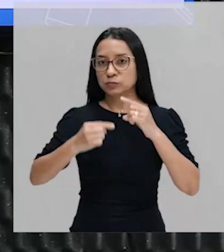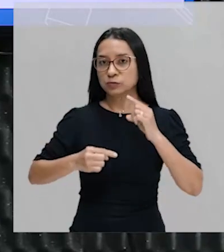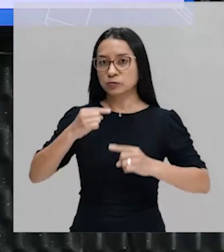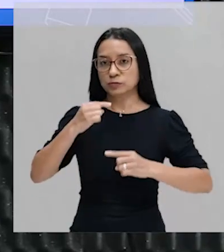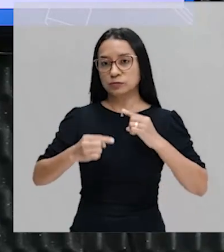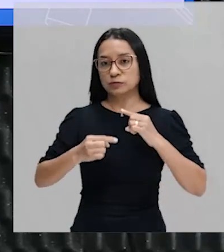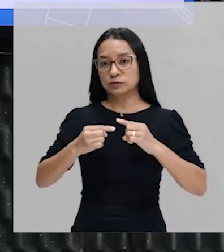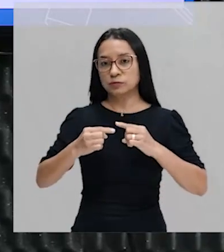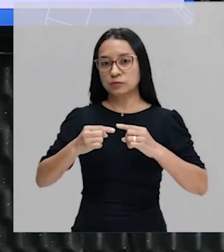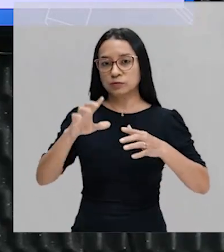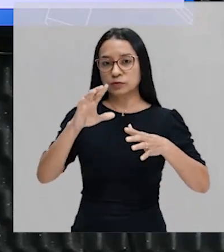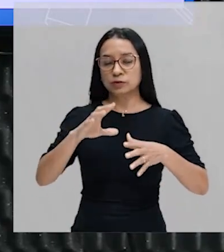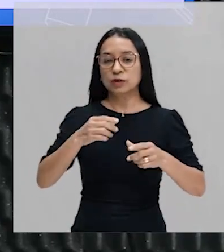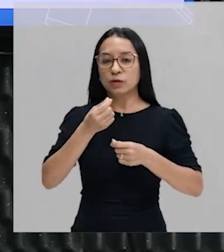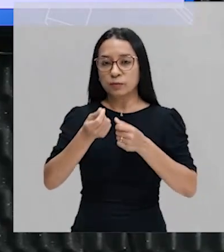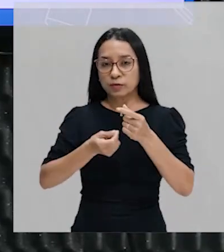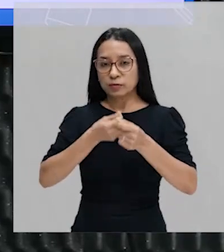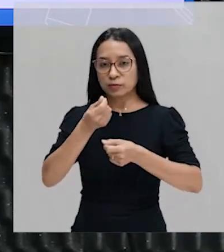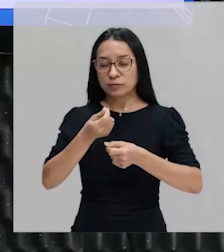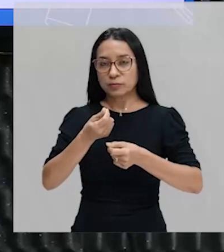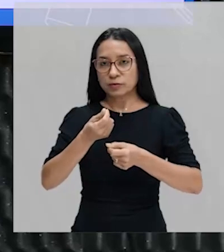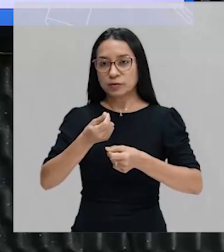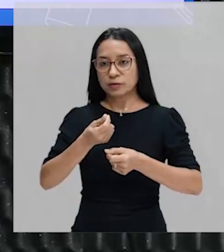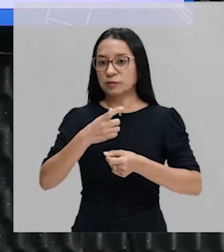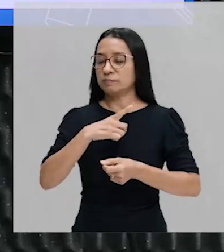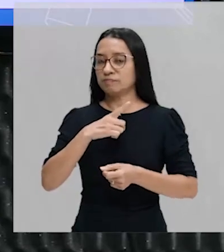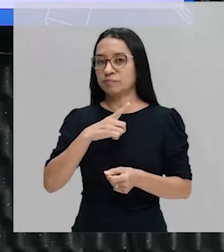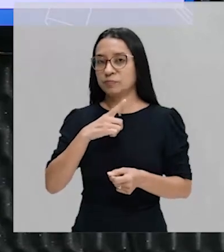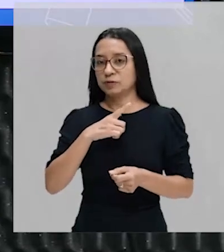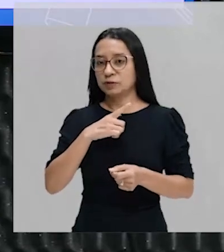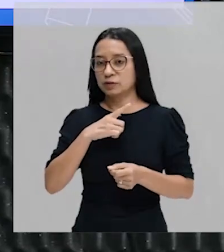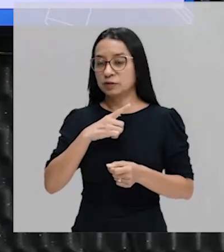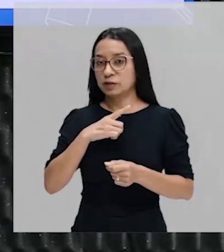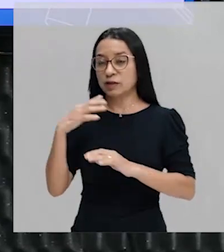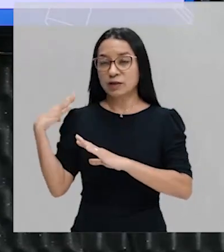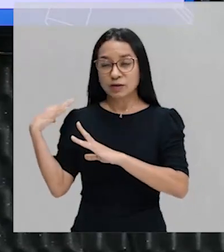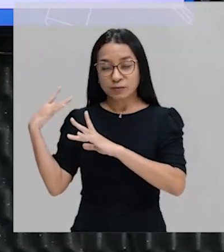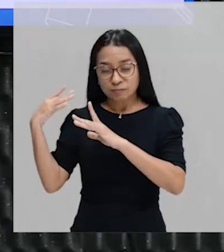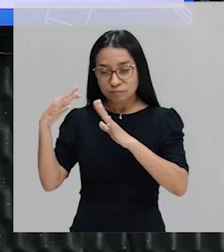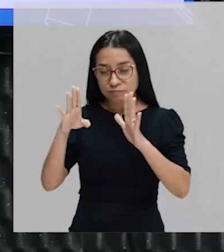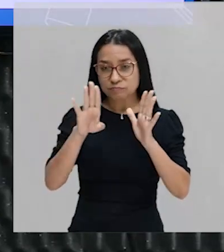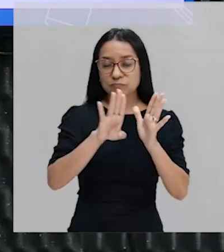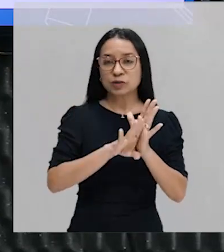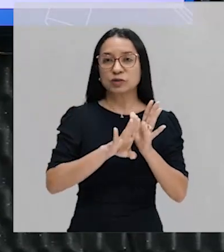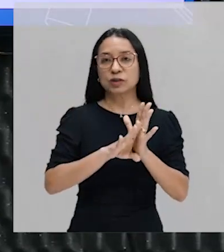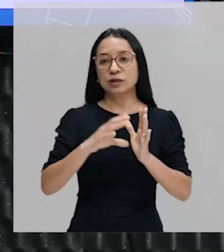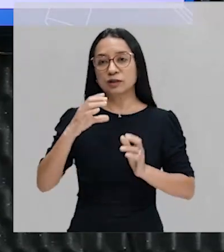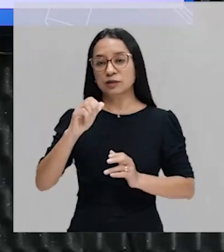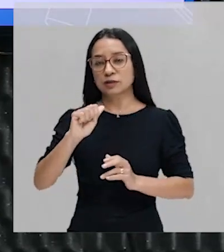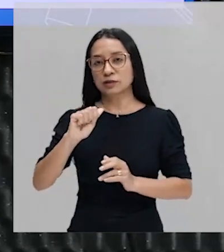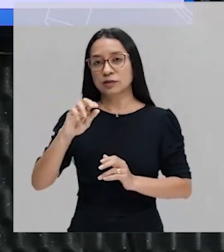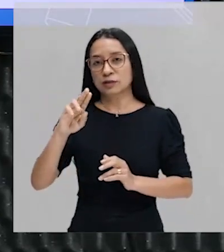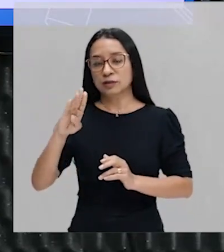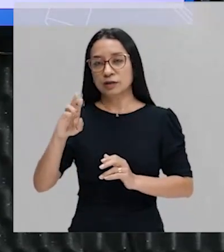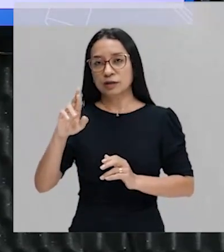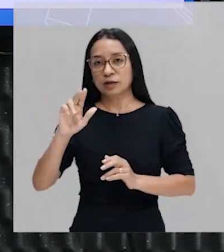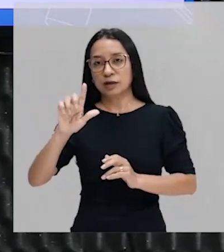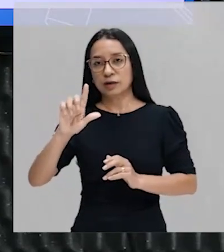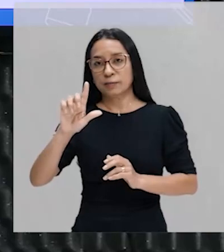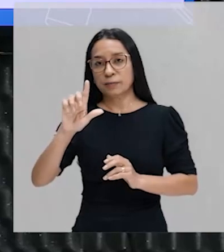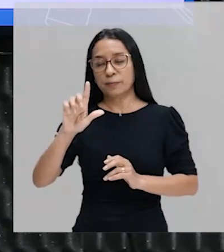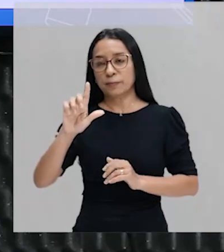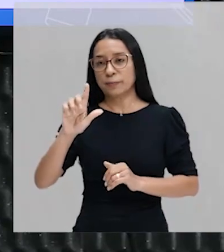que vai se fazer presente desde a chegada de Cabral. A partir da chegada de Cabral,